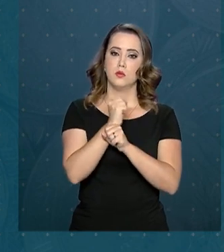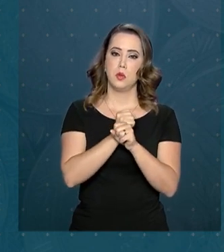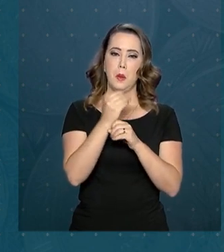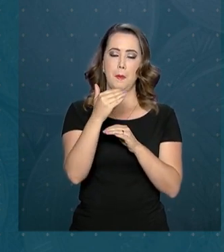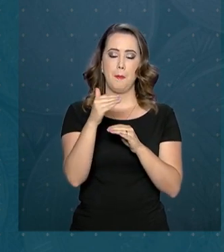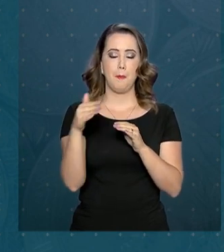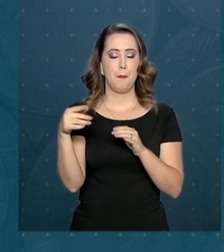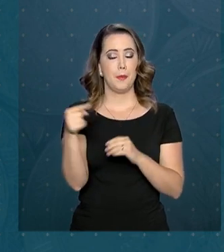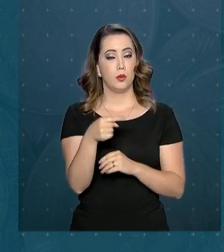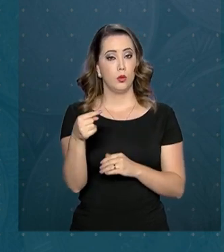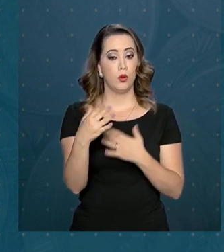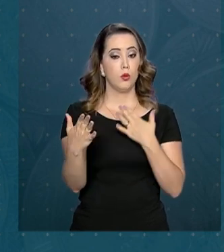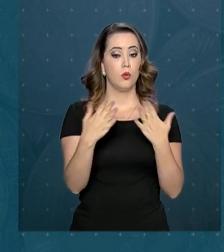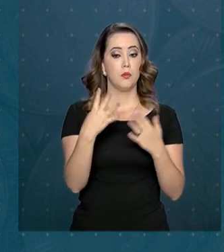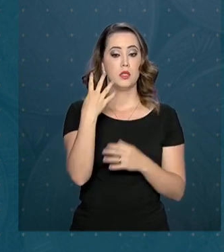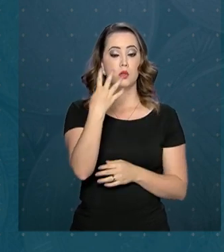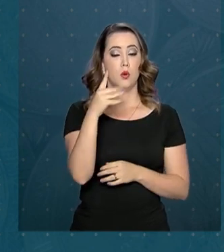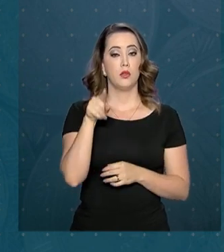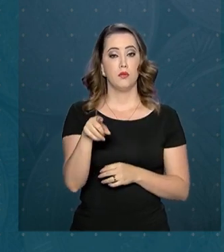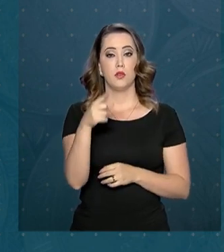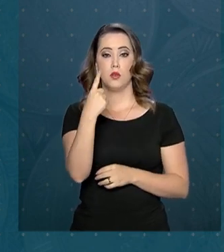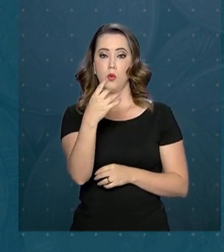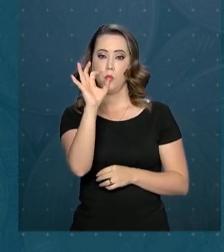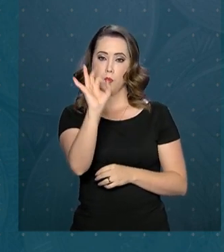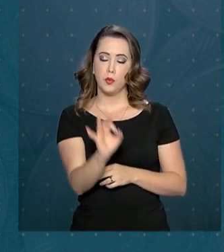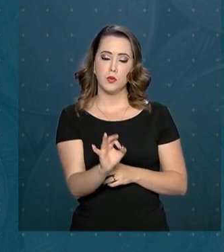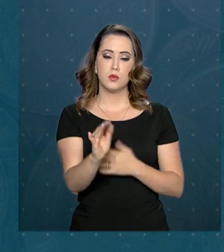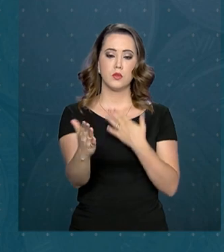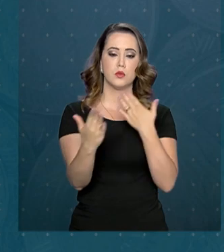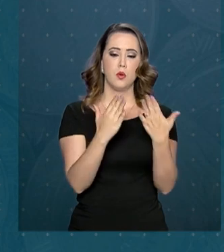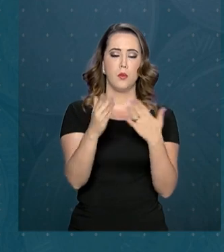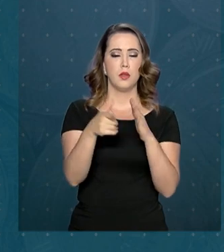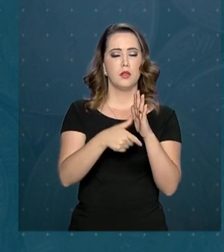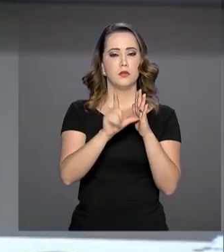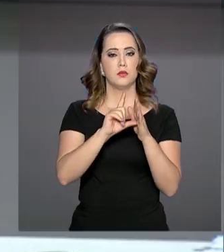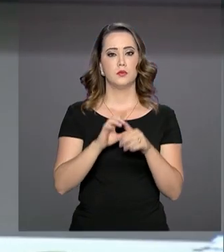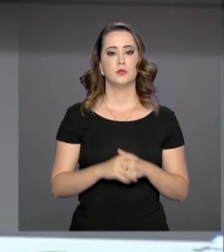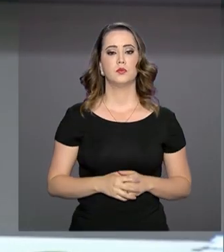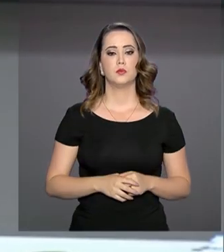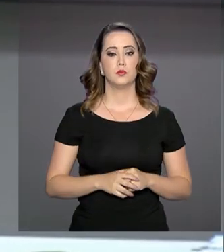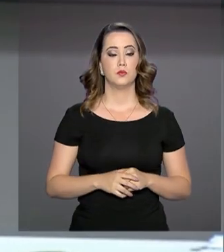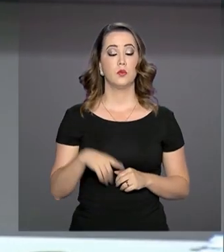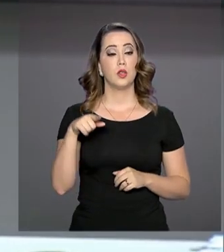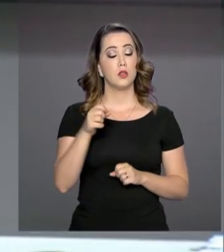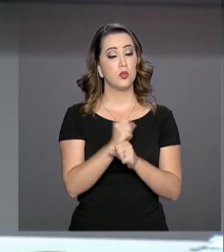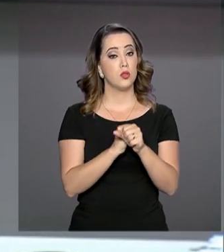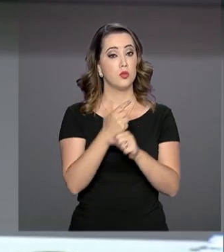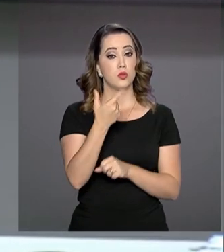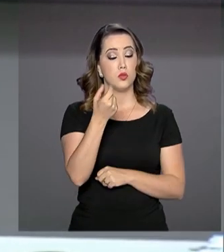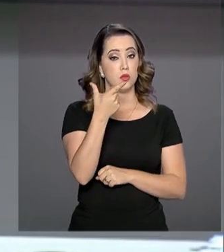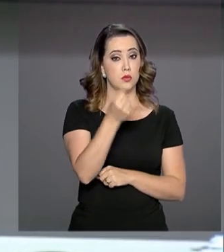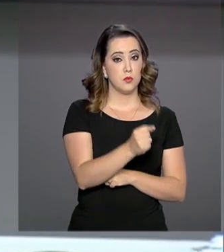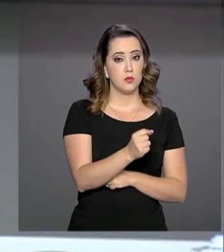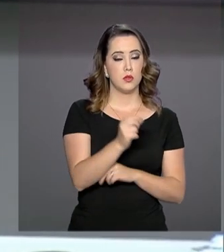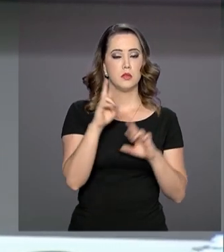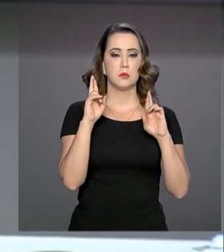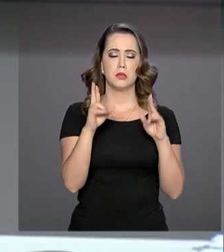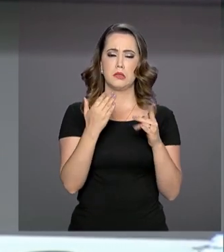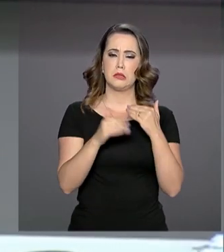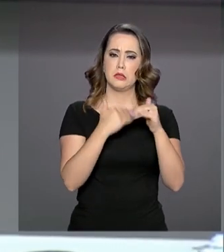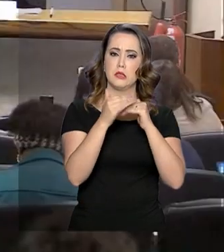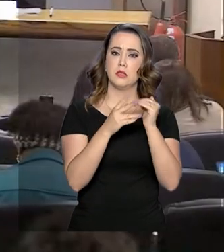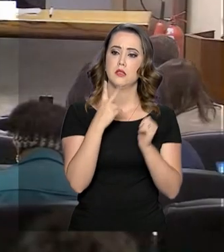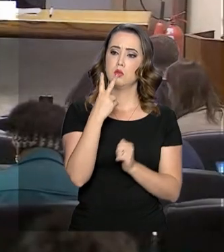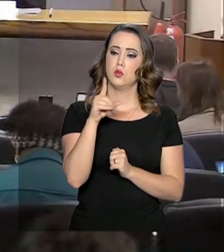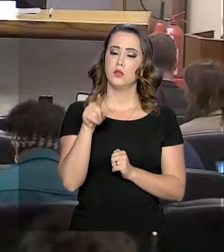menor que os 4,1% previstos anteriormente. Para 2020, a previsão é que o PIB cresça